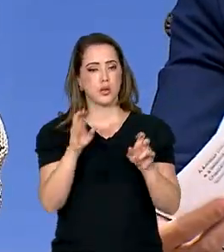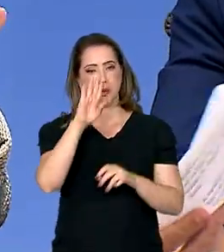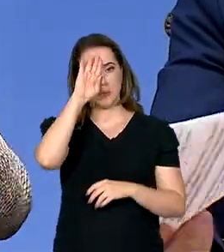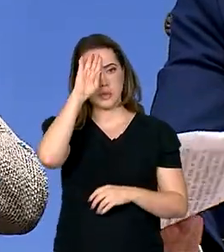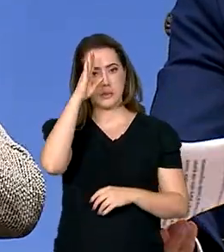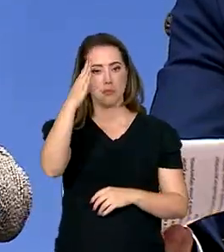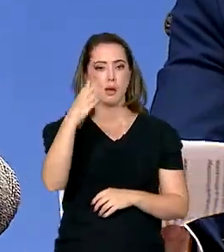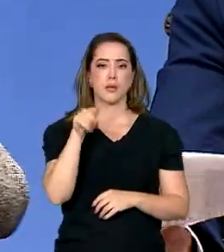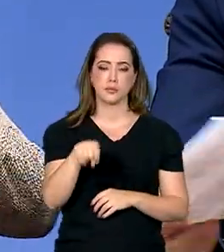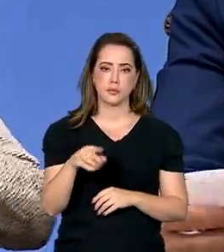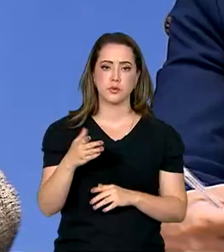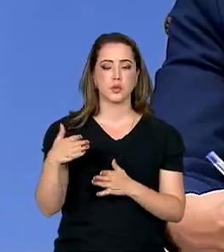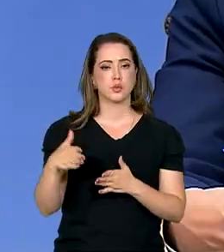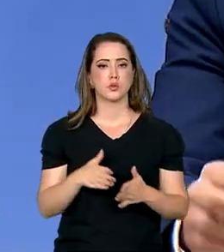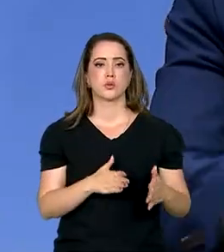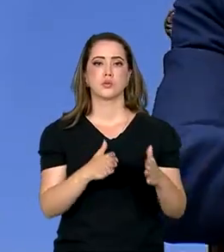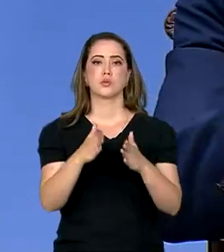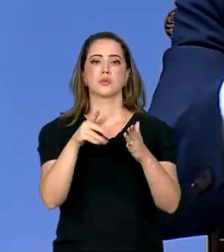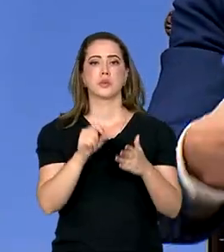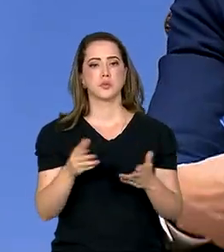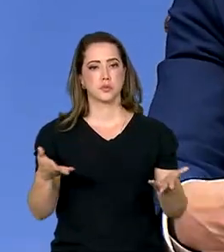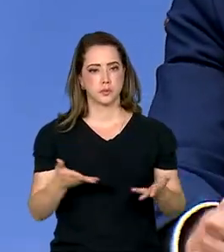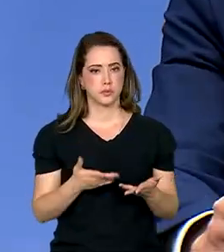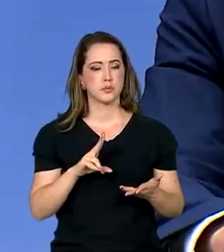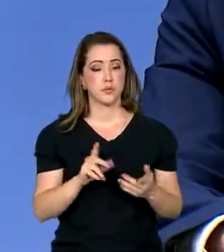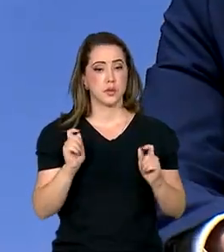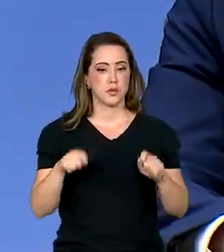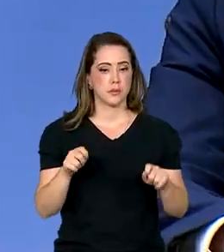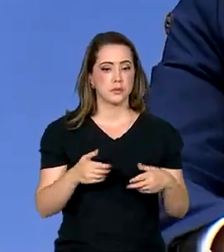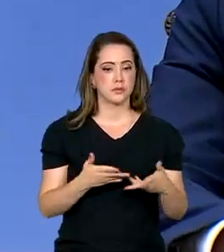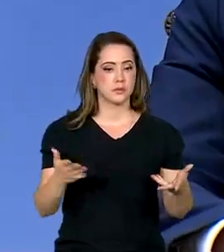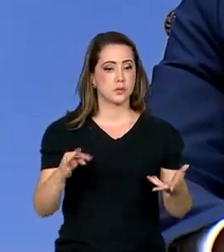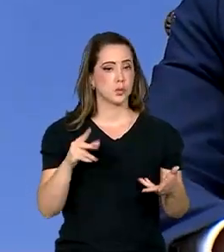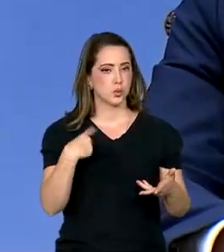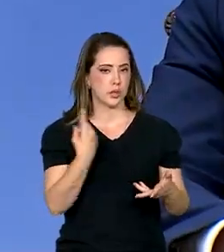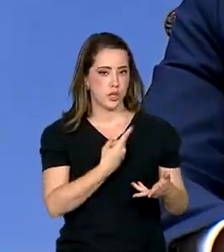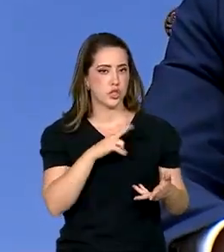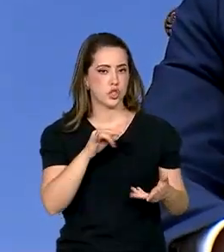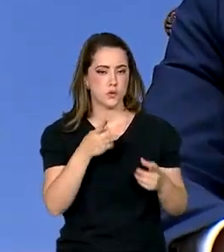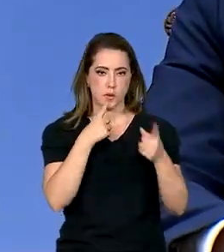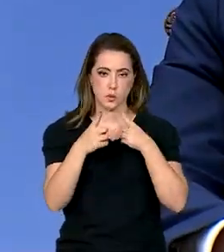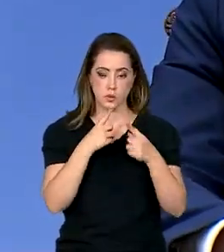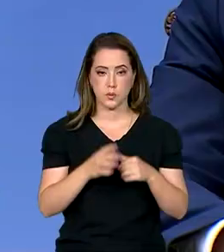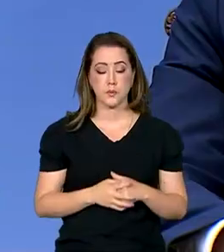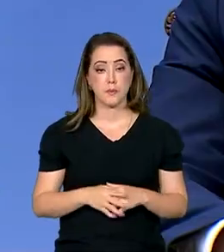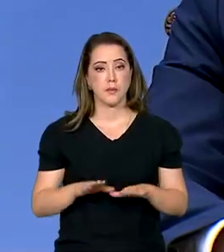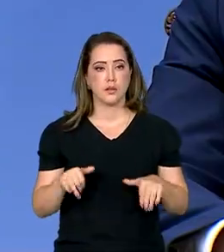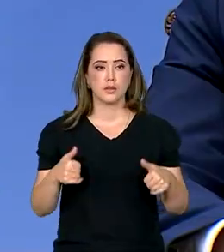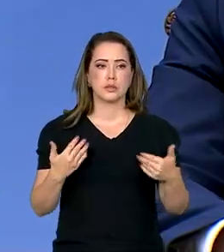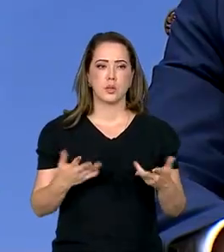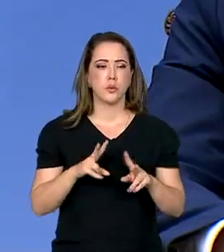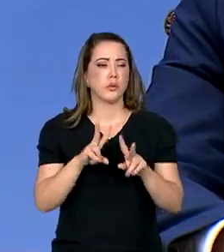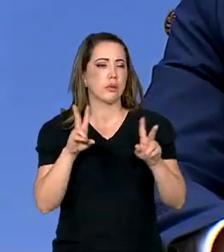-chuva a nortear e a, digamos, permear tudo o que nós vamos discutir. Portanto,